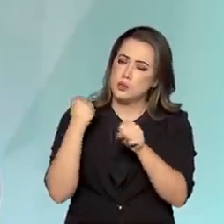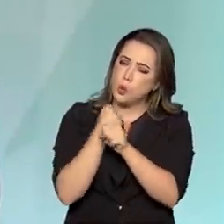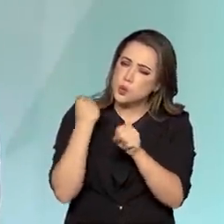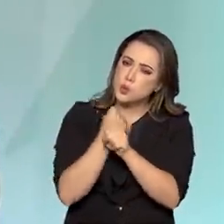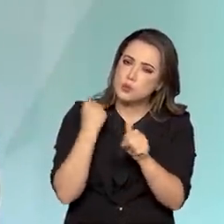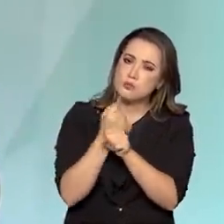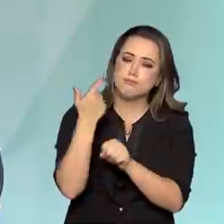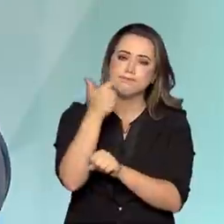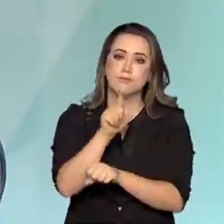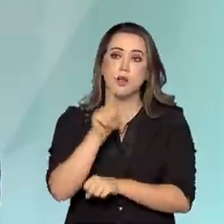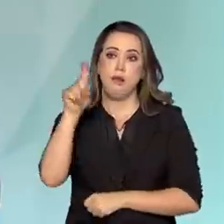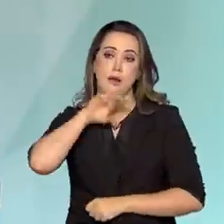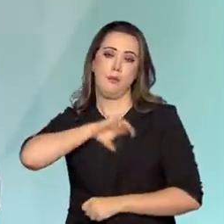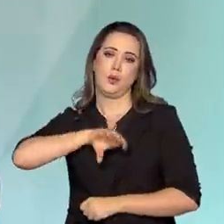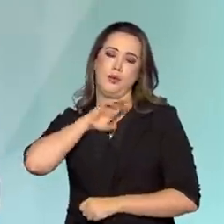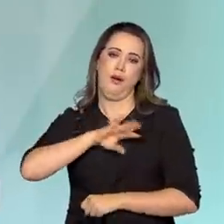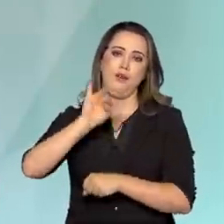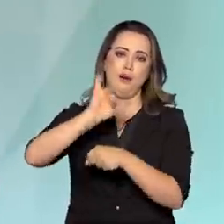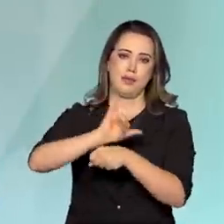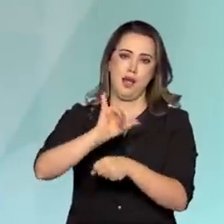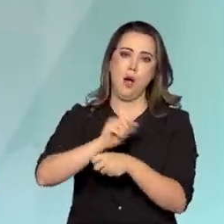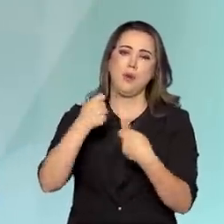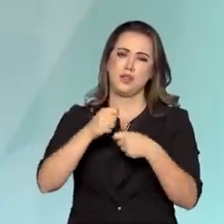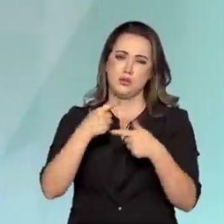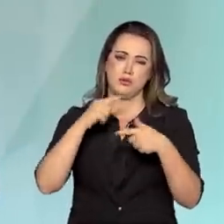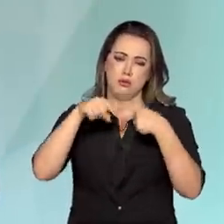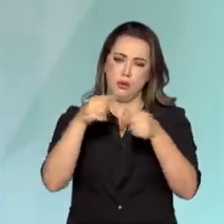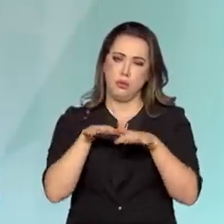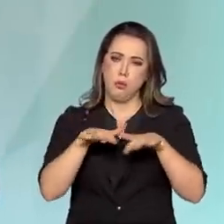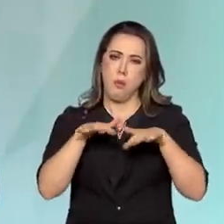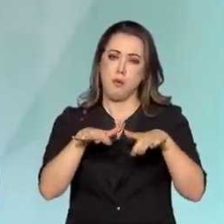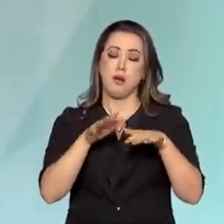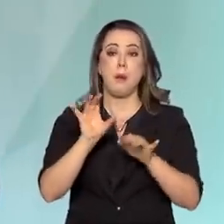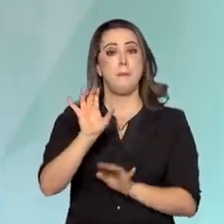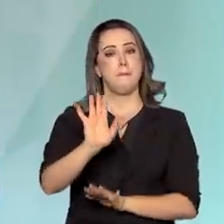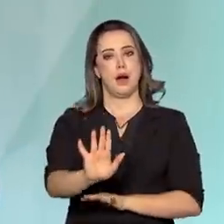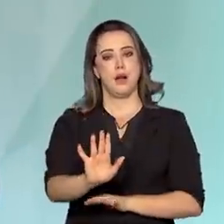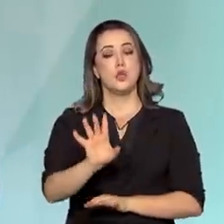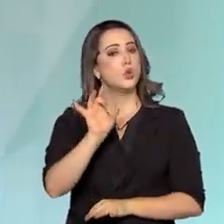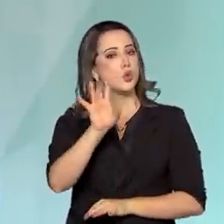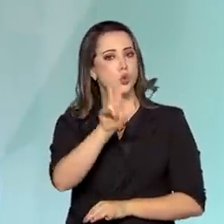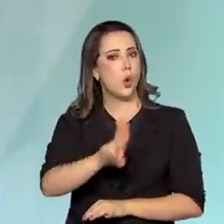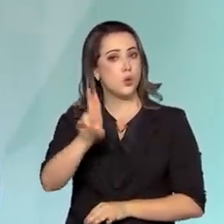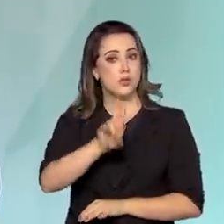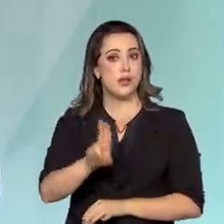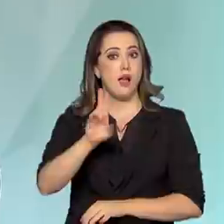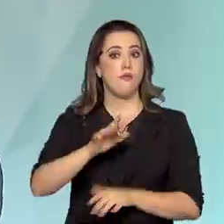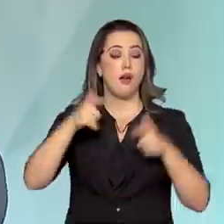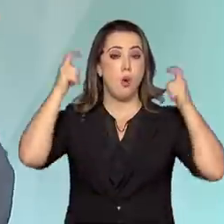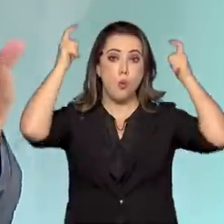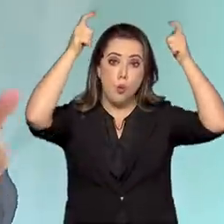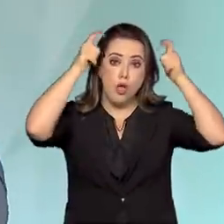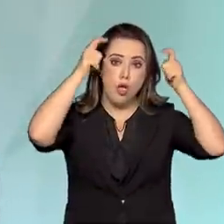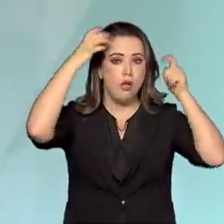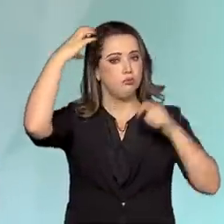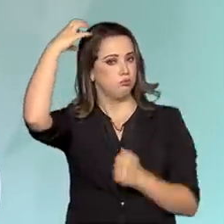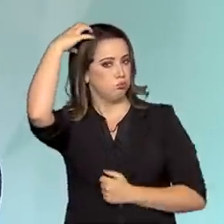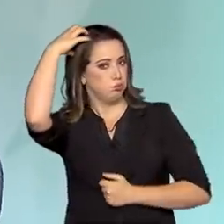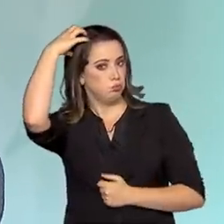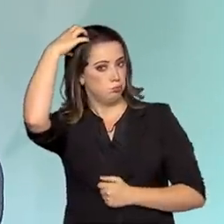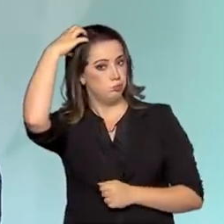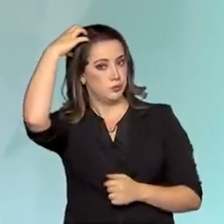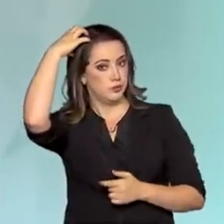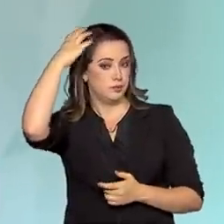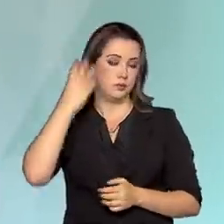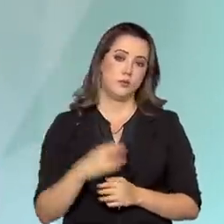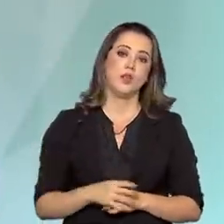Reis, que ainda era também uma biblioteca pra uso restrito dos reis. Essa biblioteca, então, a ela foram dadas muitas coleções portugueses,